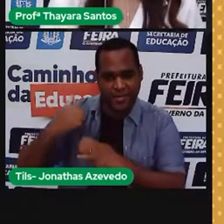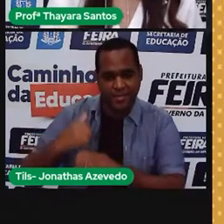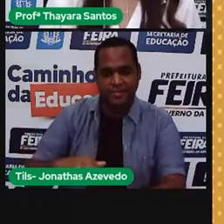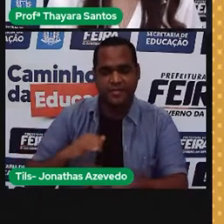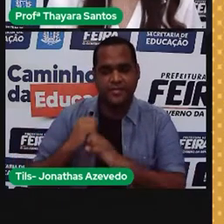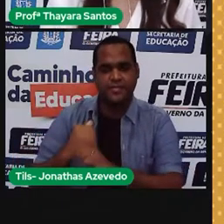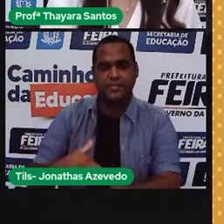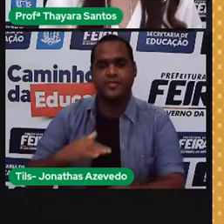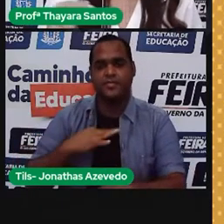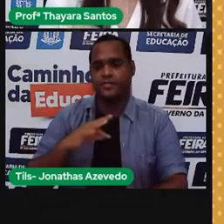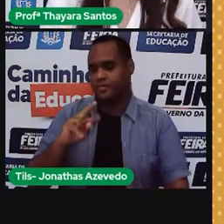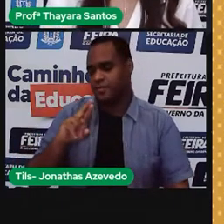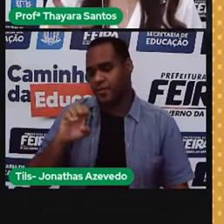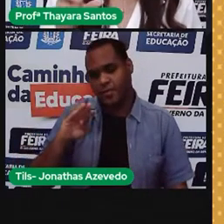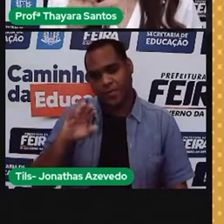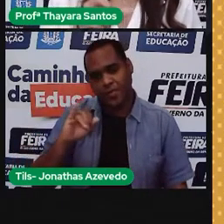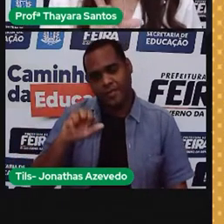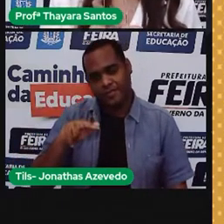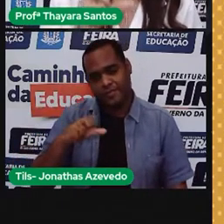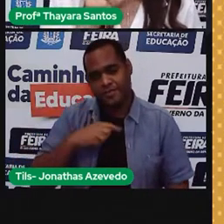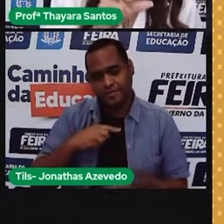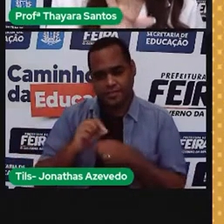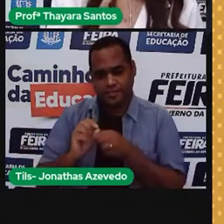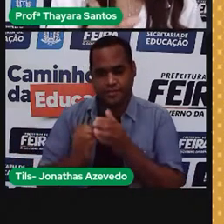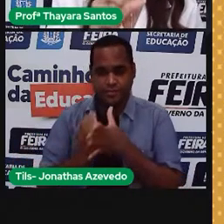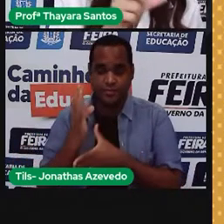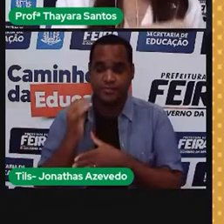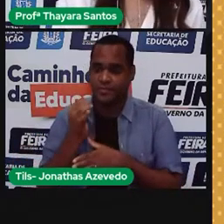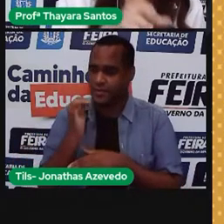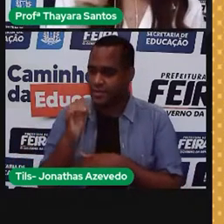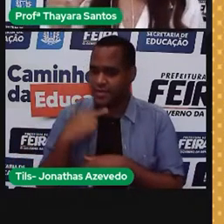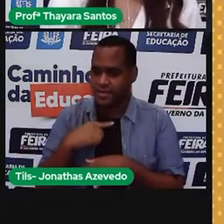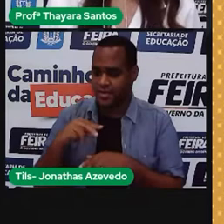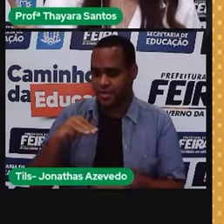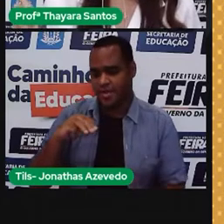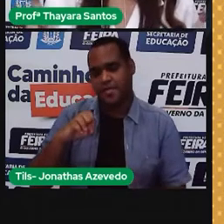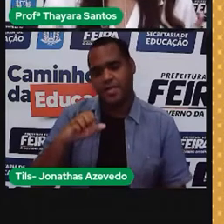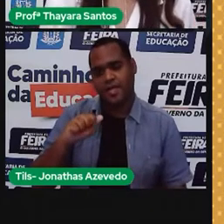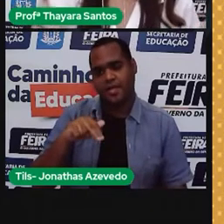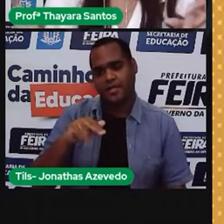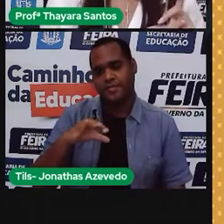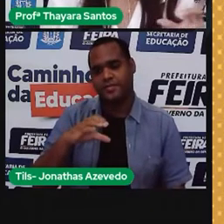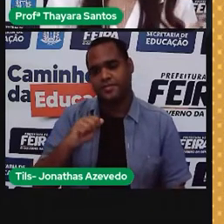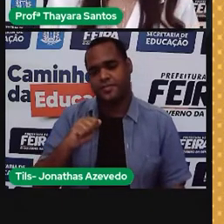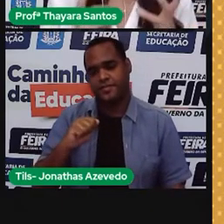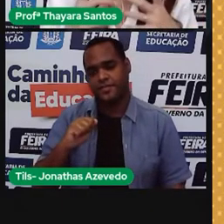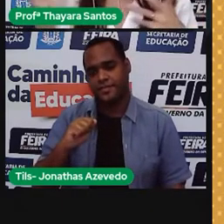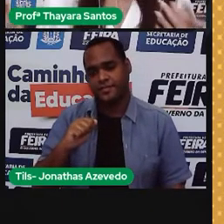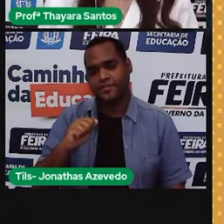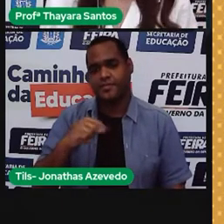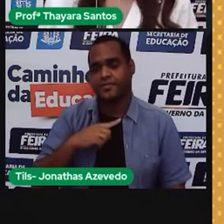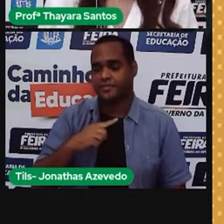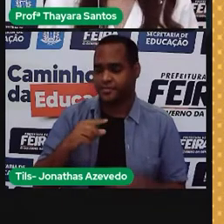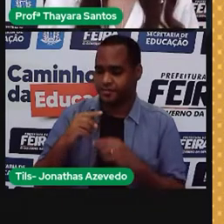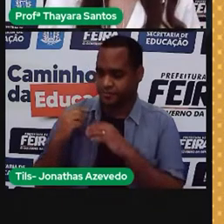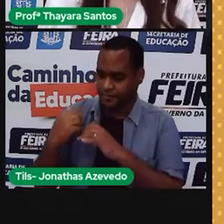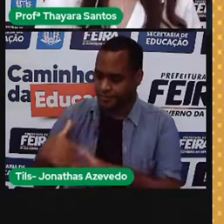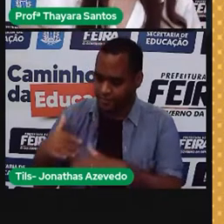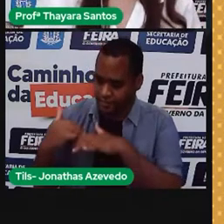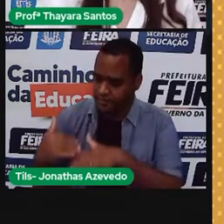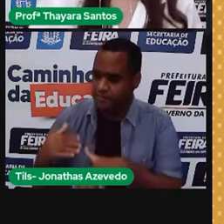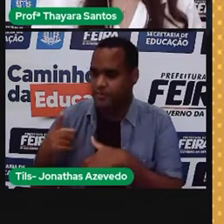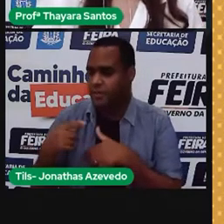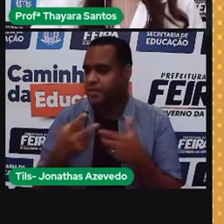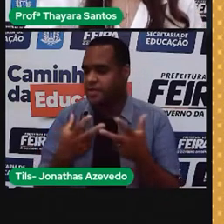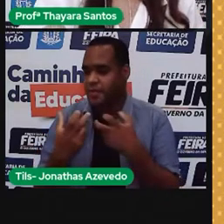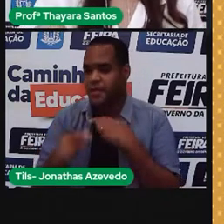turbina gera o tipo de energia que a gente chama de mecânica. Lembra? Energia mecânica está relacionada com o movimento. Então,